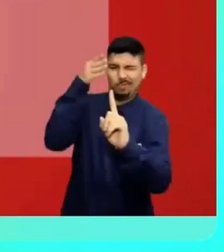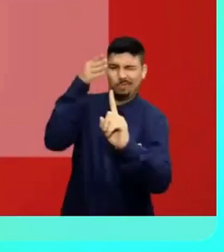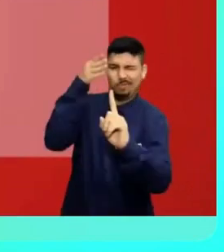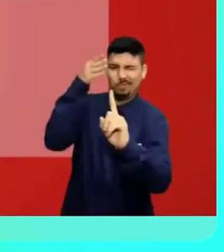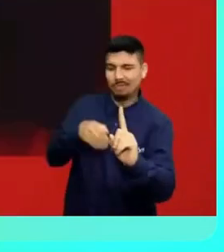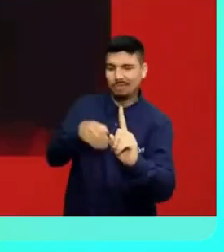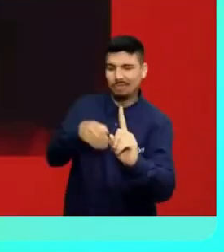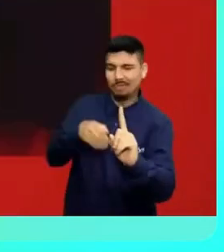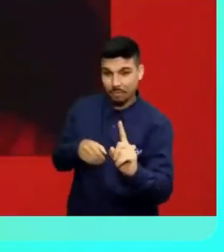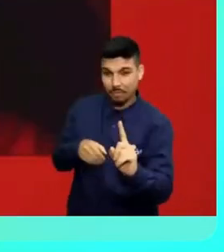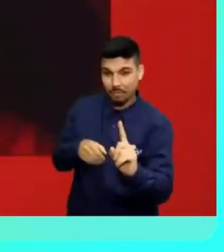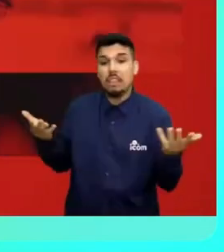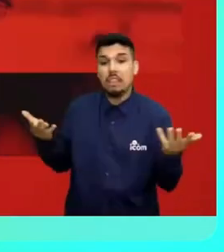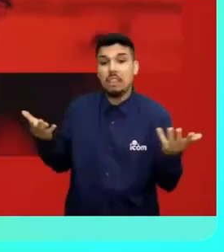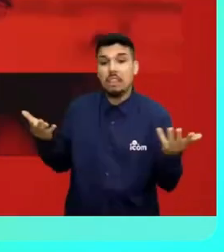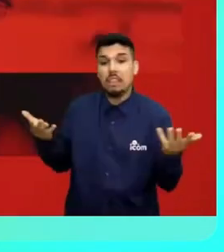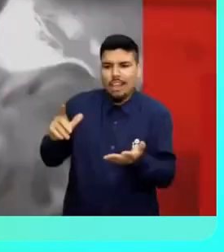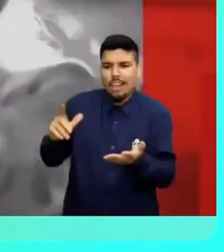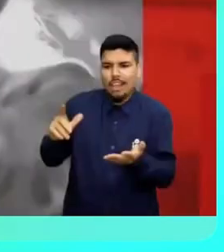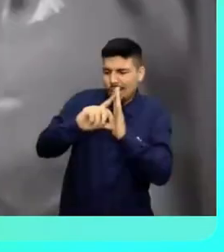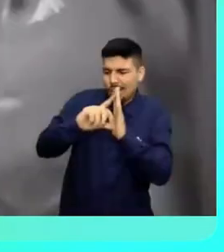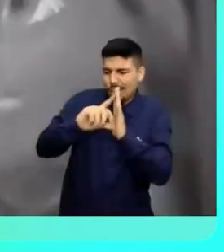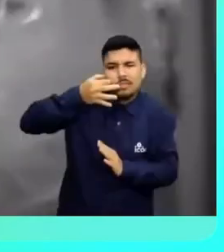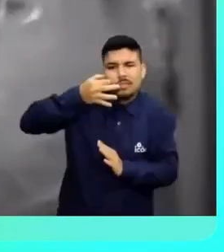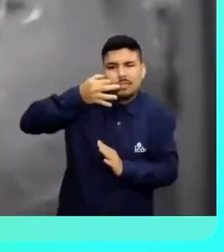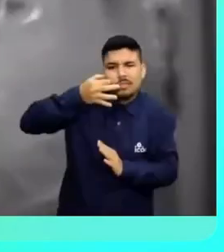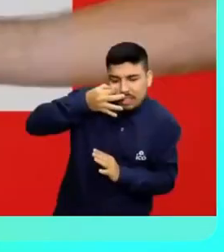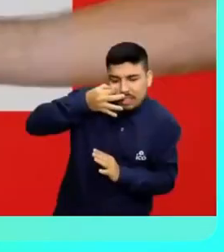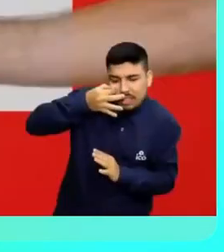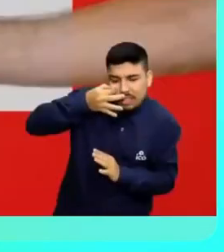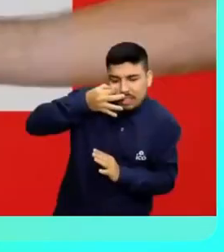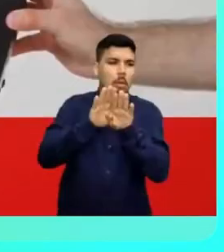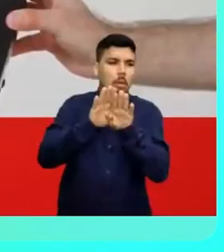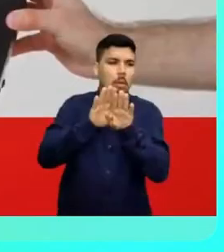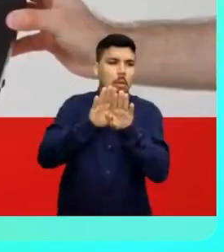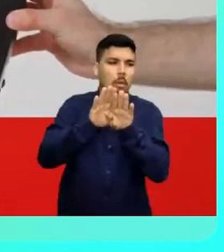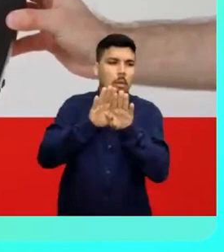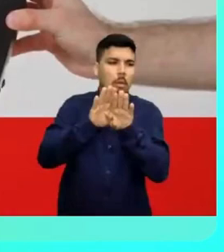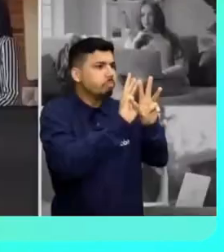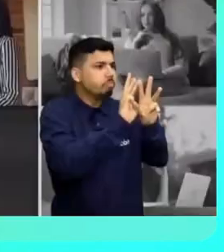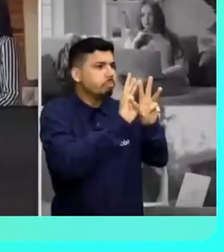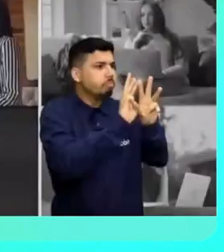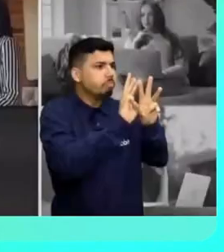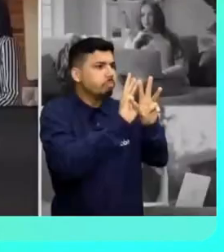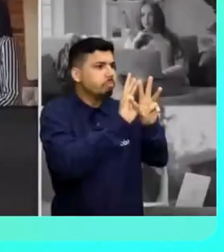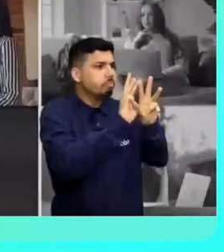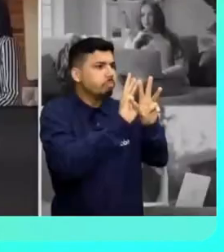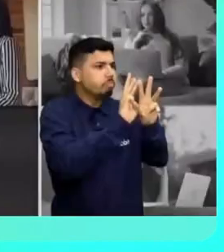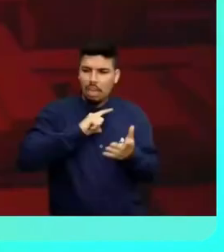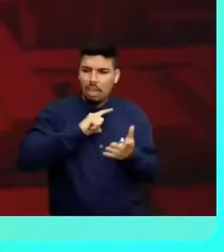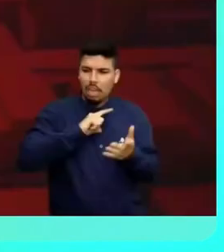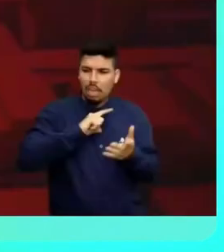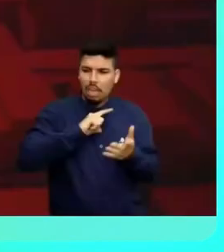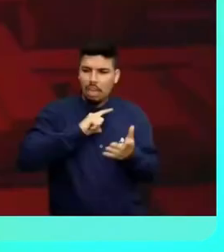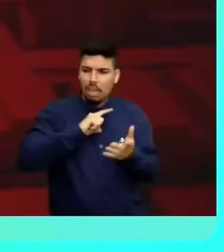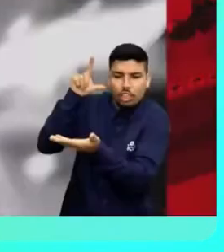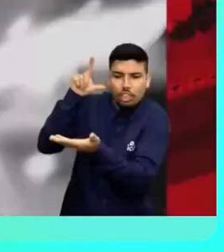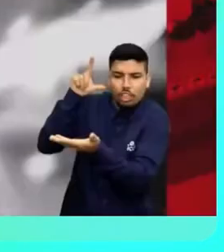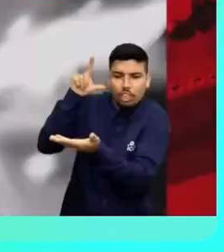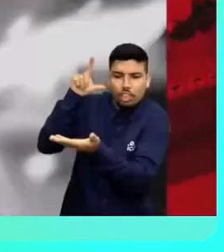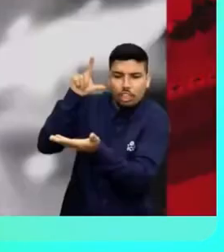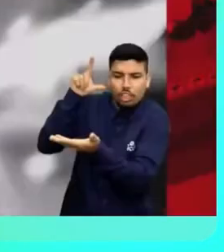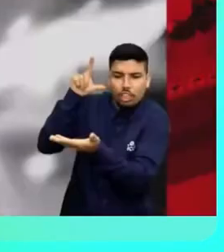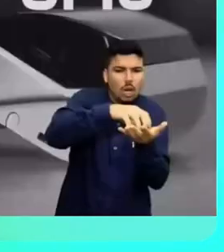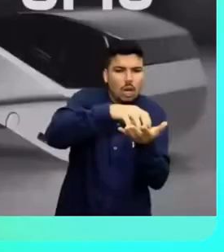tudo. Agora temos negócios ainda mais integrados. Lojas físicas e digitais. E unidades de logística,